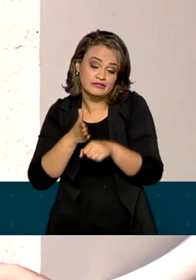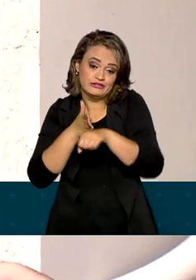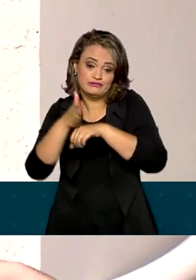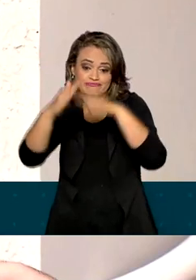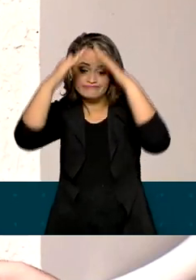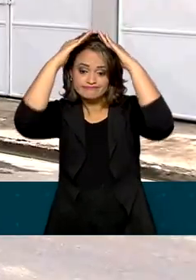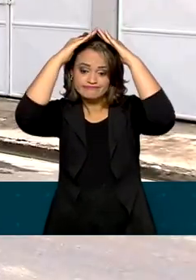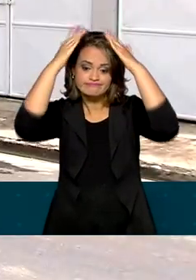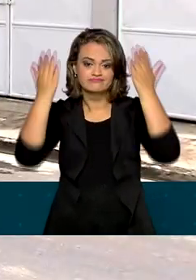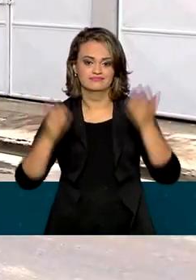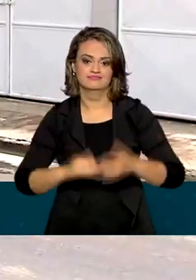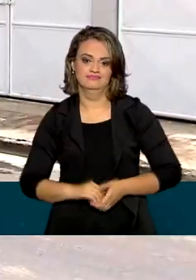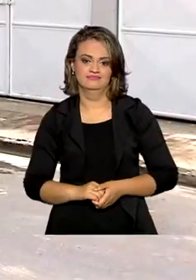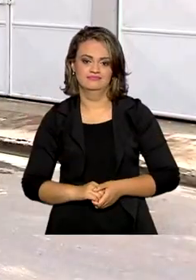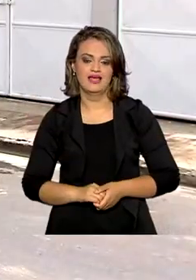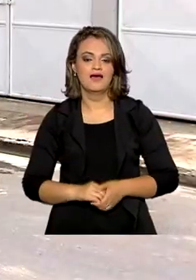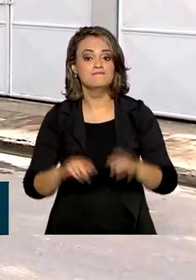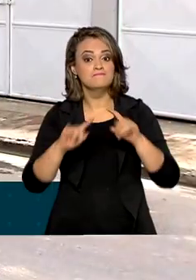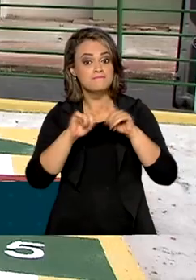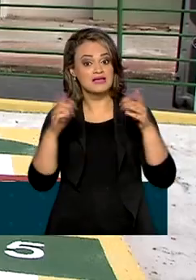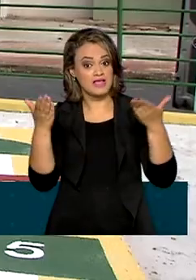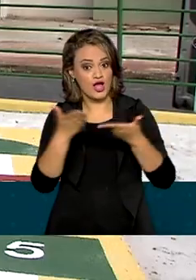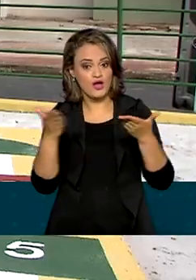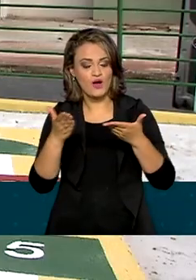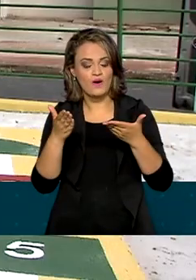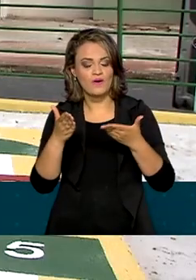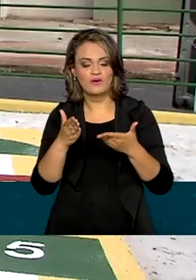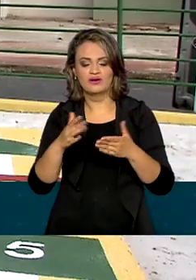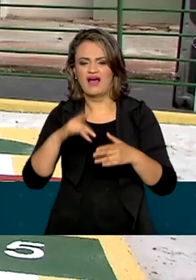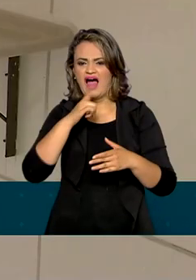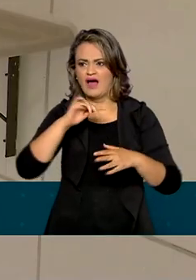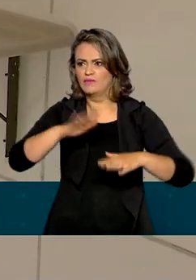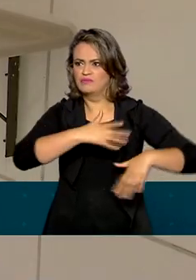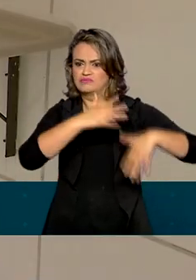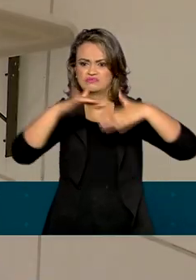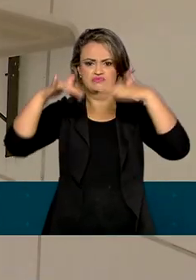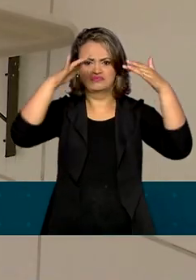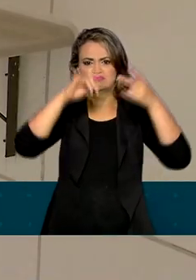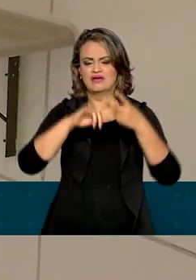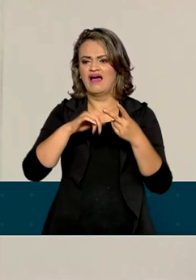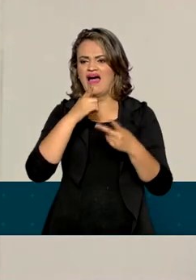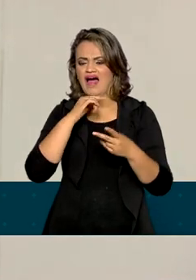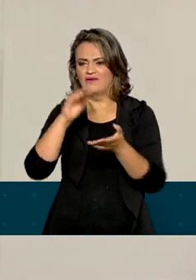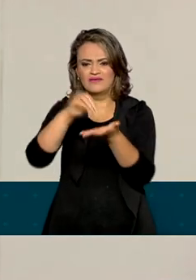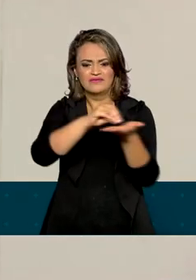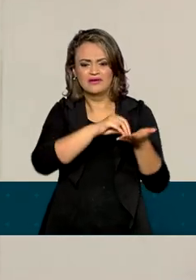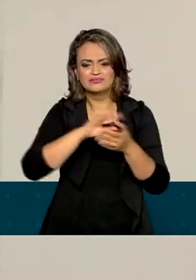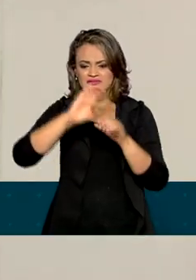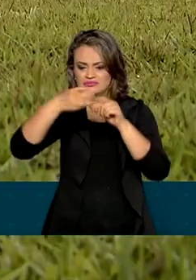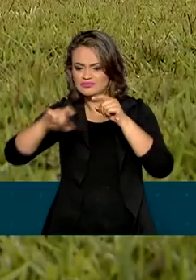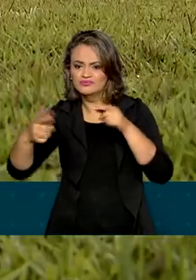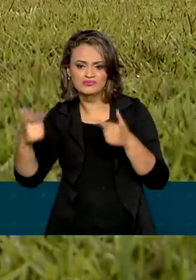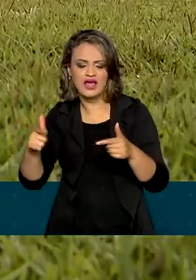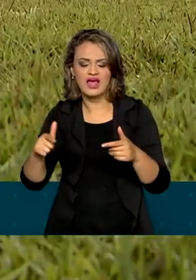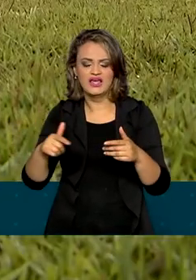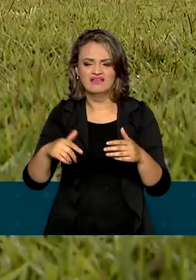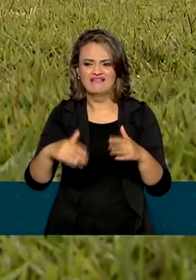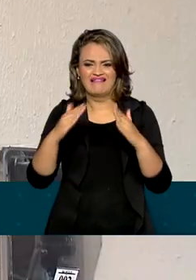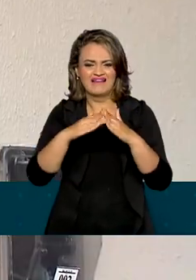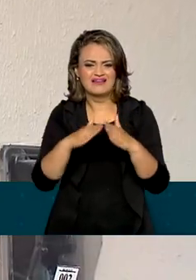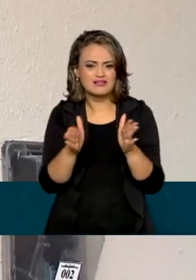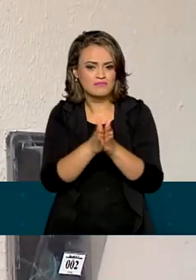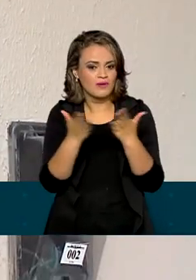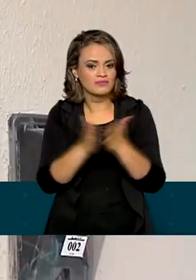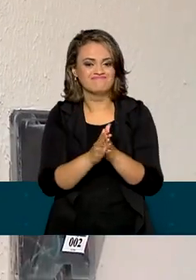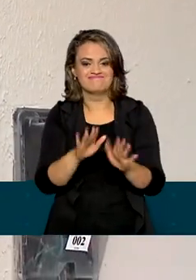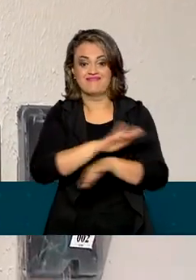ter um teto, entendeu? Agora, ela não vai enfrentar alagamentos, falta de saneamento básico e moradias precárias.